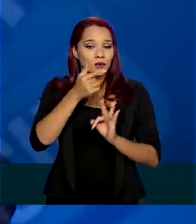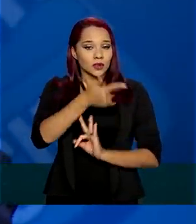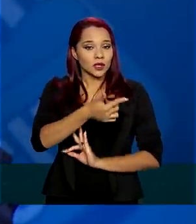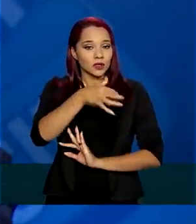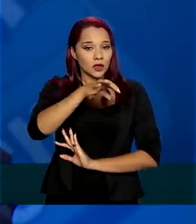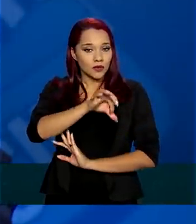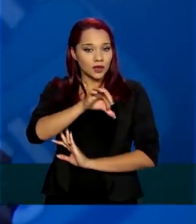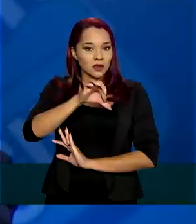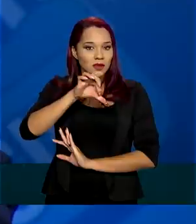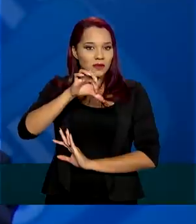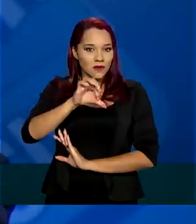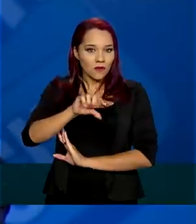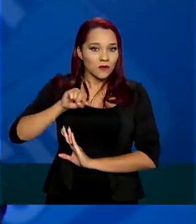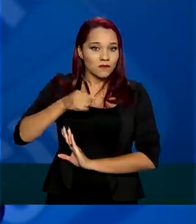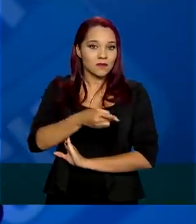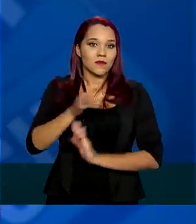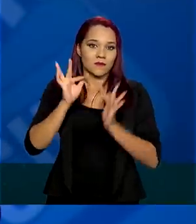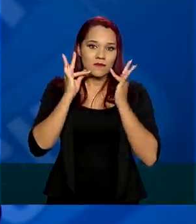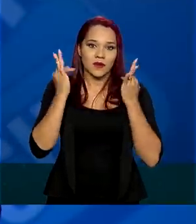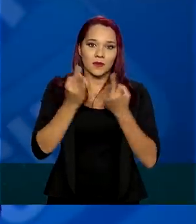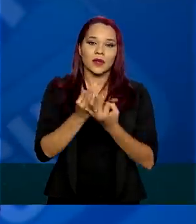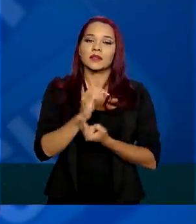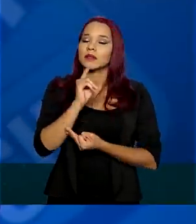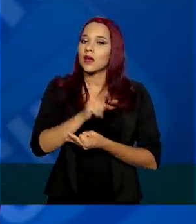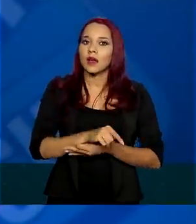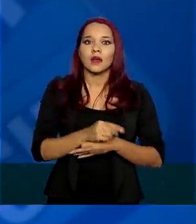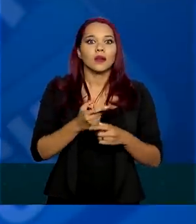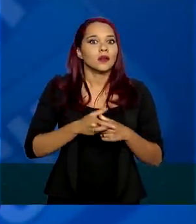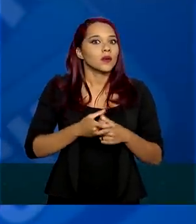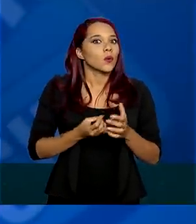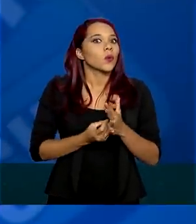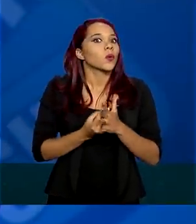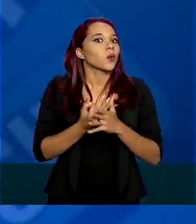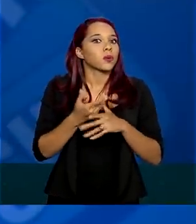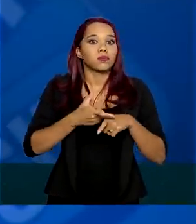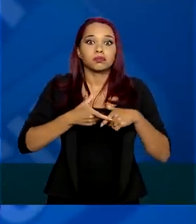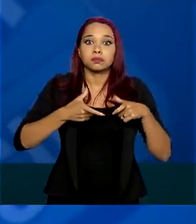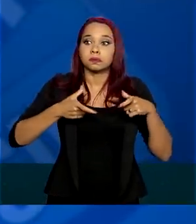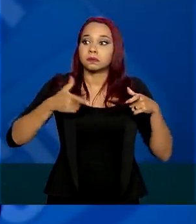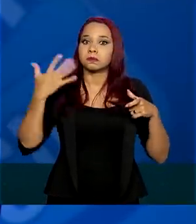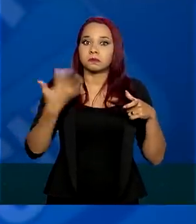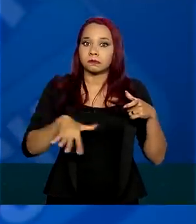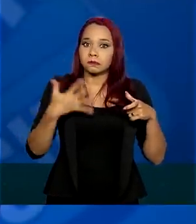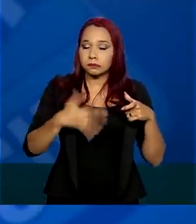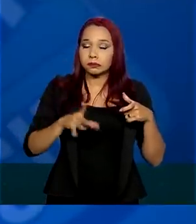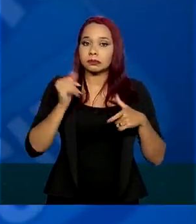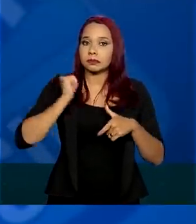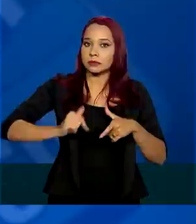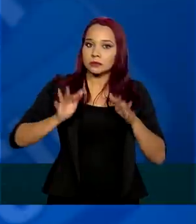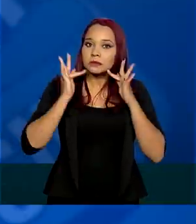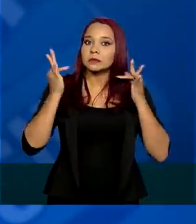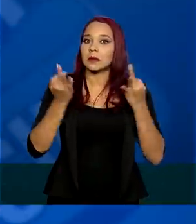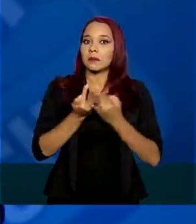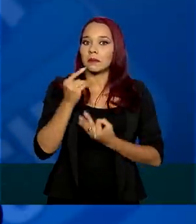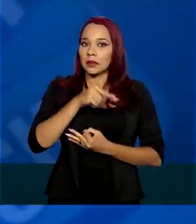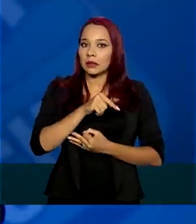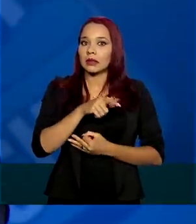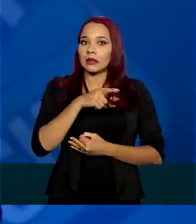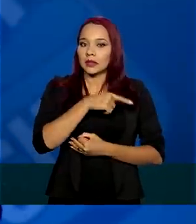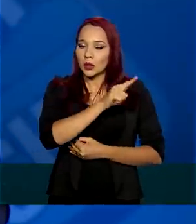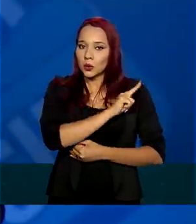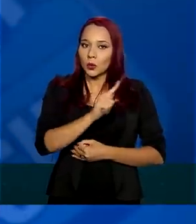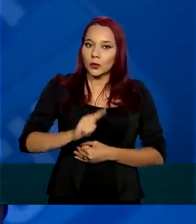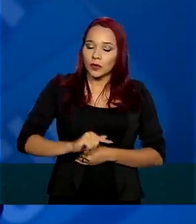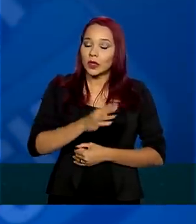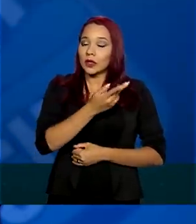299 mil famílias, é o maior número de famílias na história do programa Bolsa Família, ela é atingida no governo